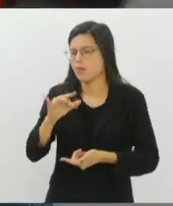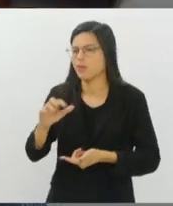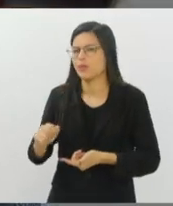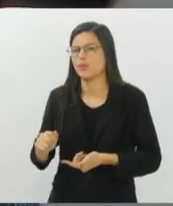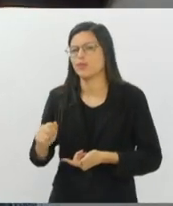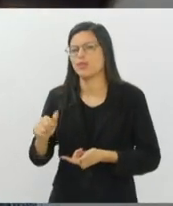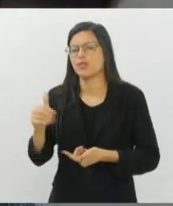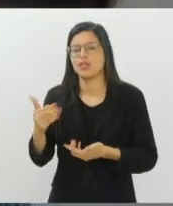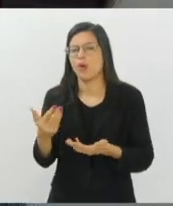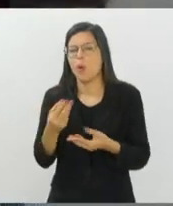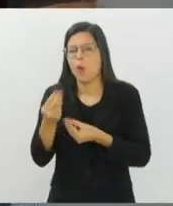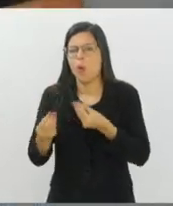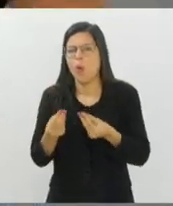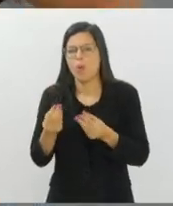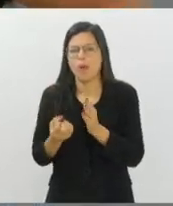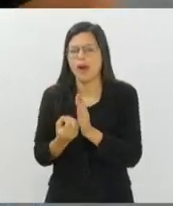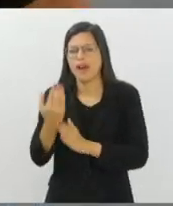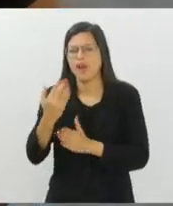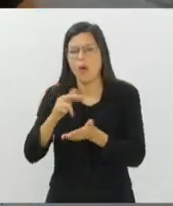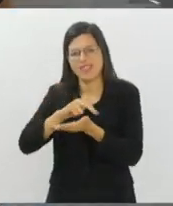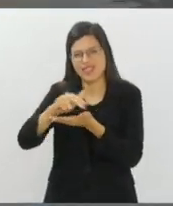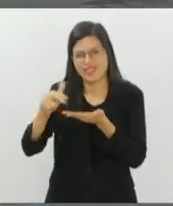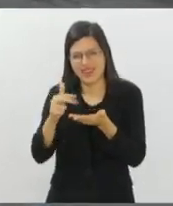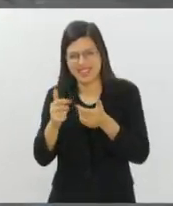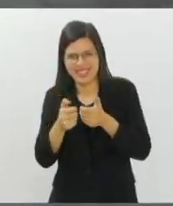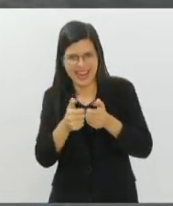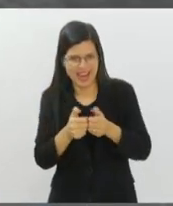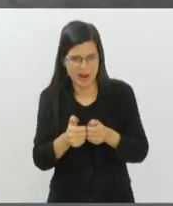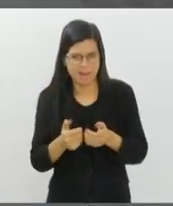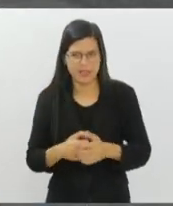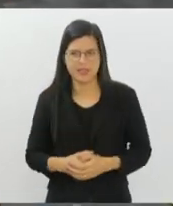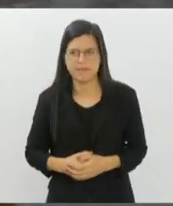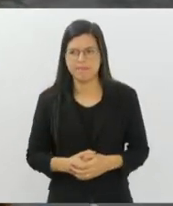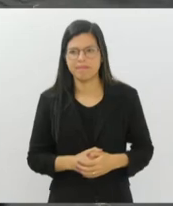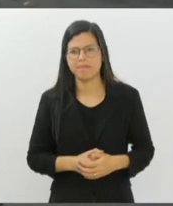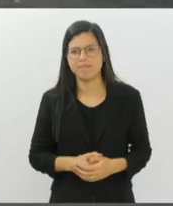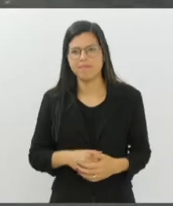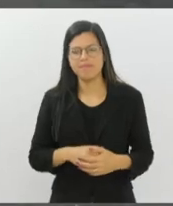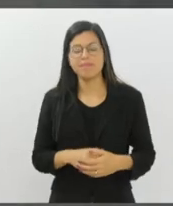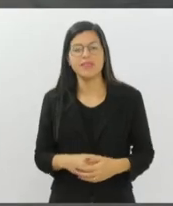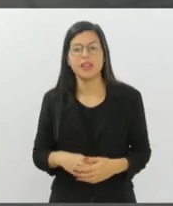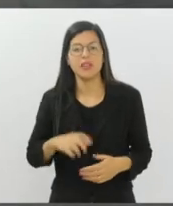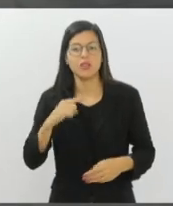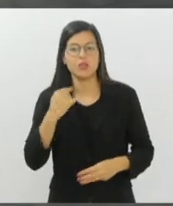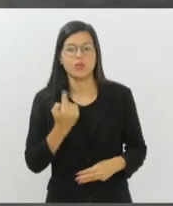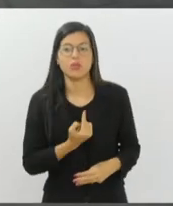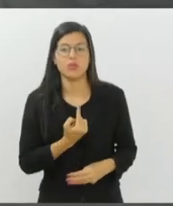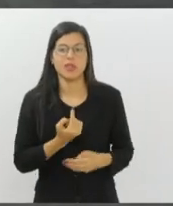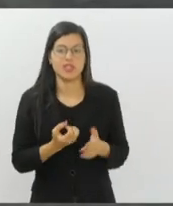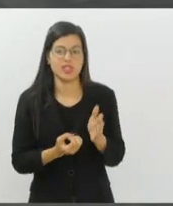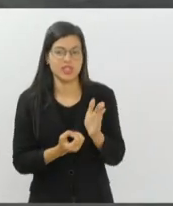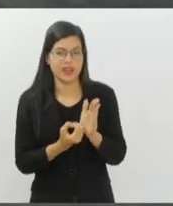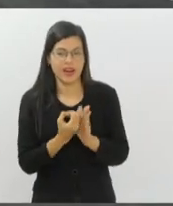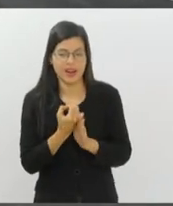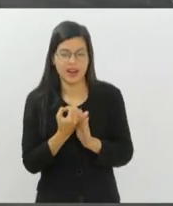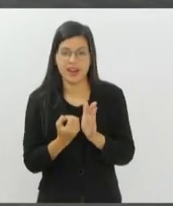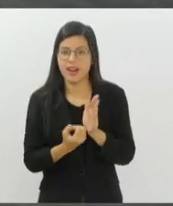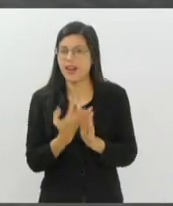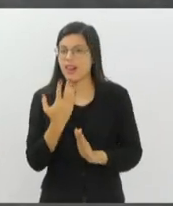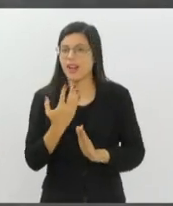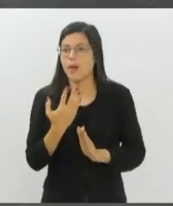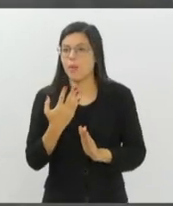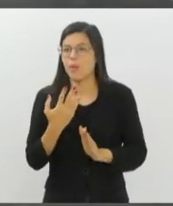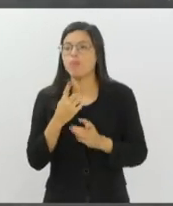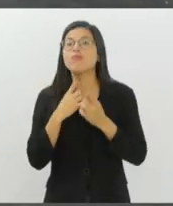criar a Diverse Games. A gente criou a Diverse Games, né, nasce com o desejo de incluir